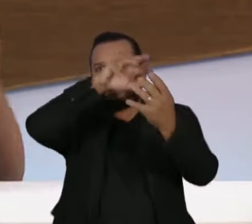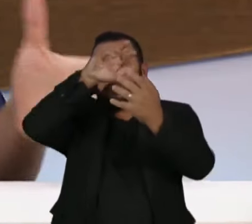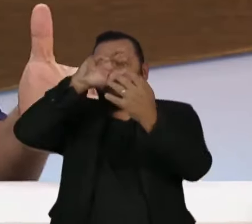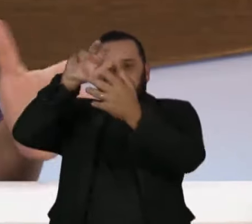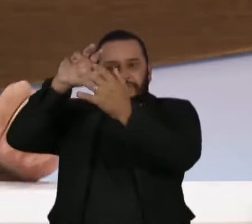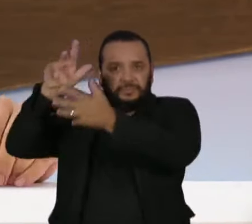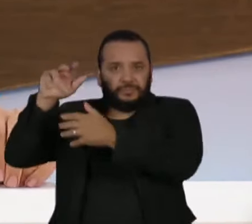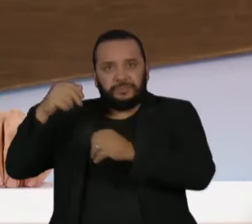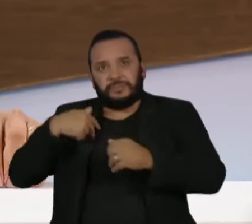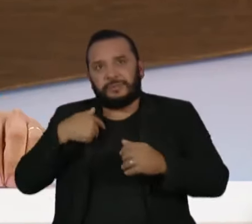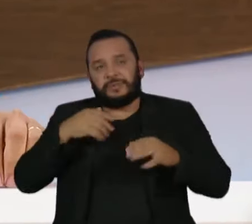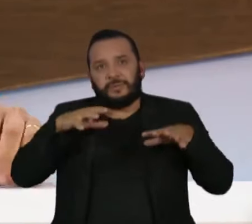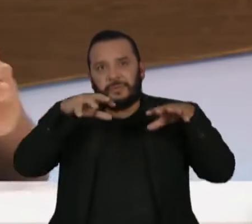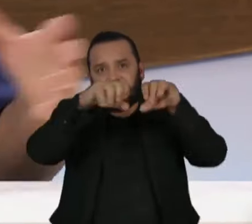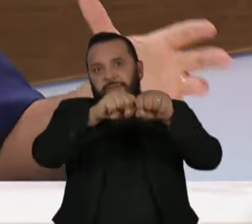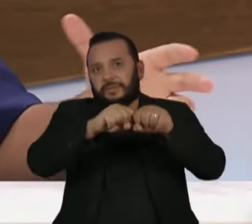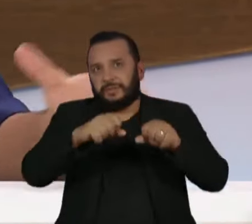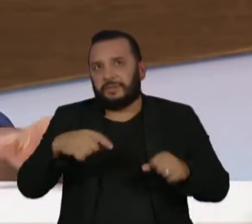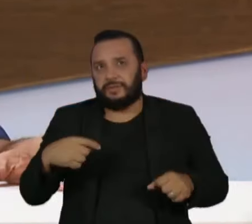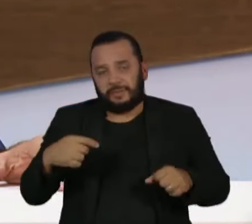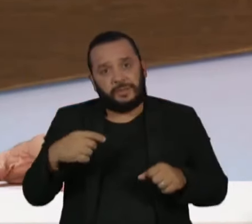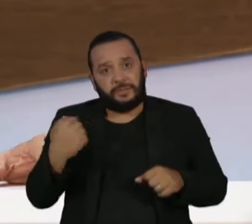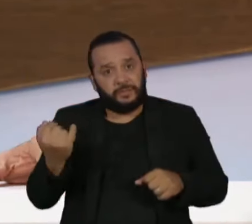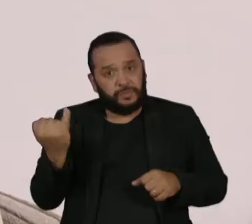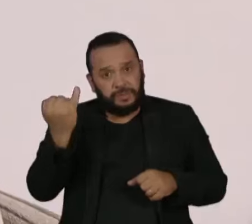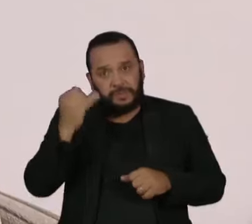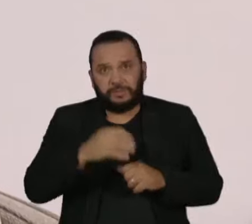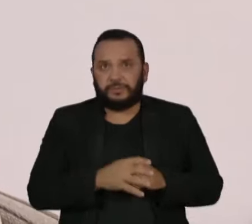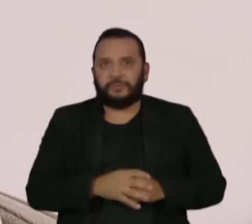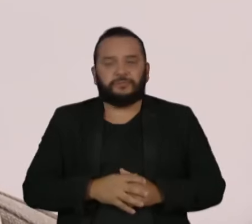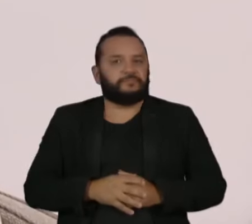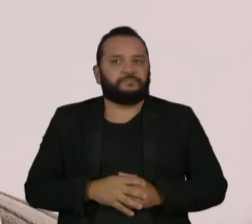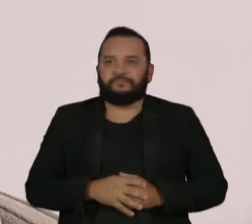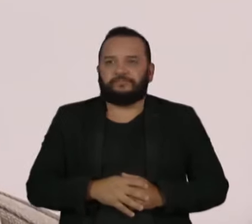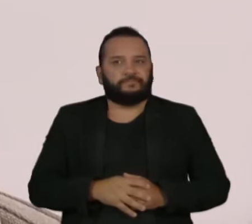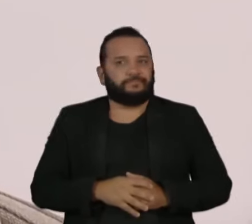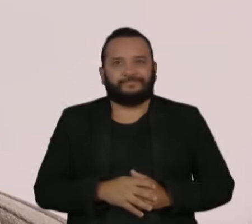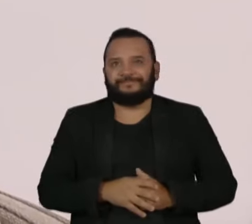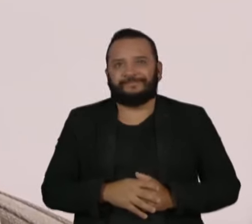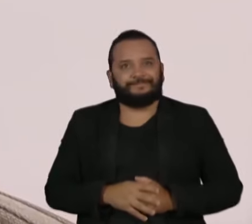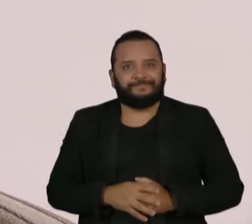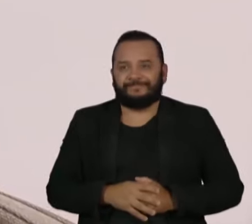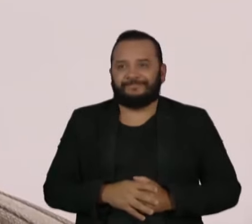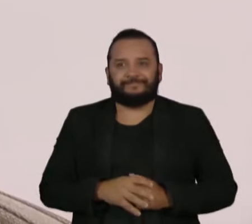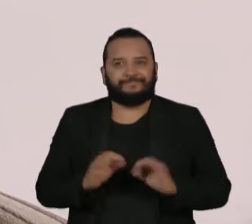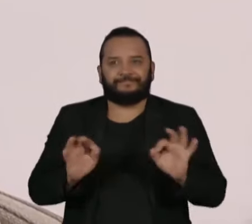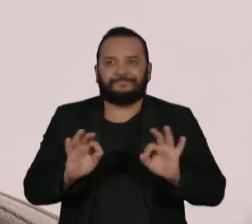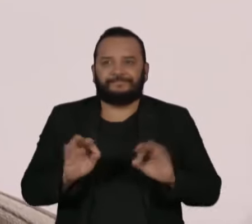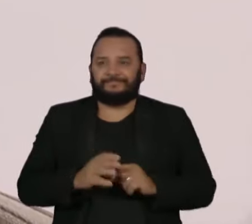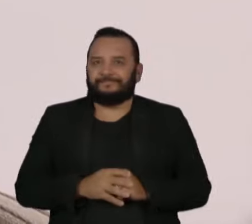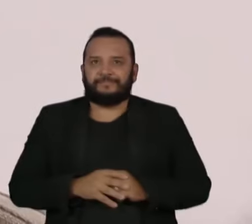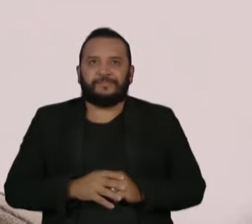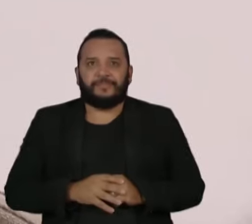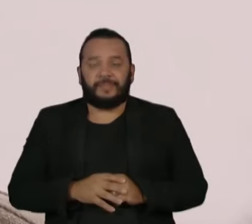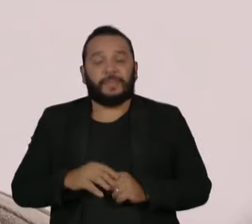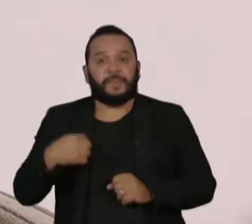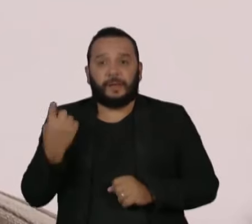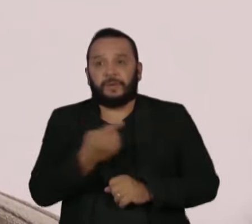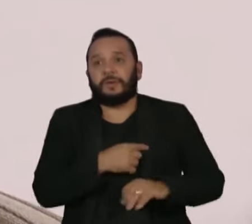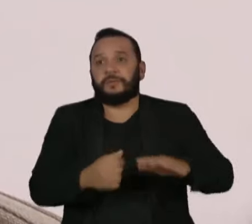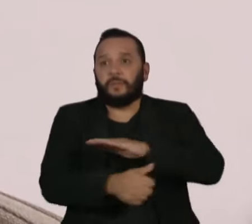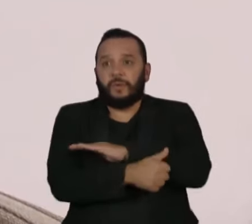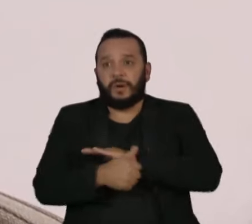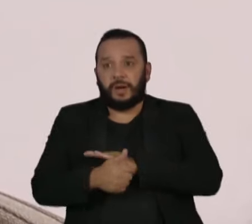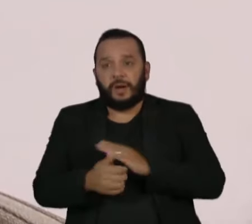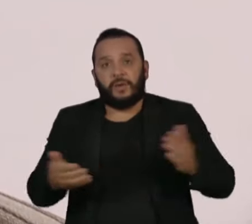estou te dizendo. Não é um imperativo moral a gente se espalhar pelo universo? Eu acho que de jeito nenhum. Absolutamente não. O imperativo moral que a gente tem